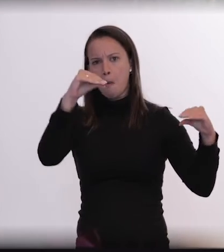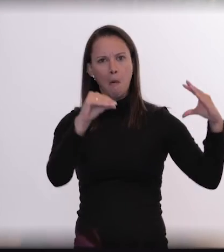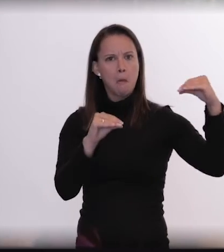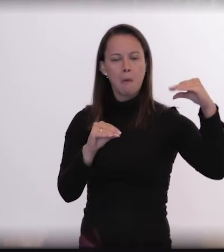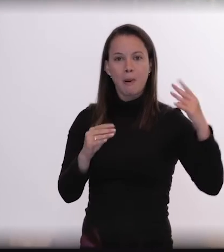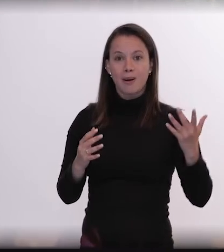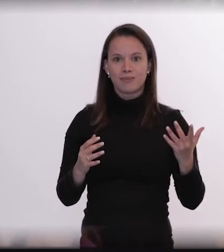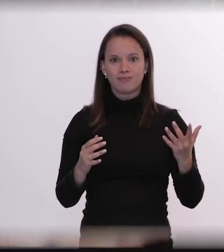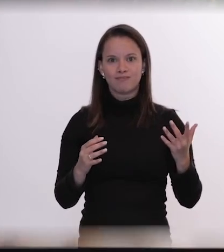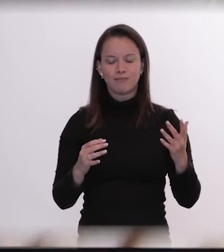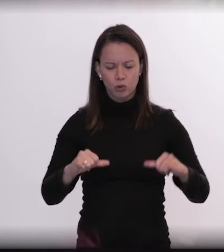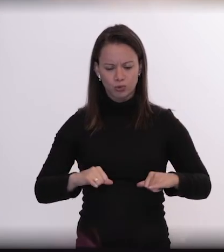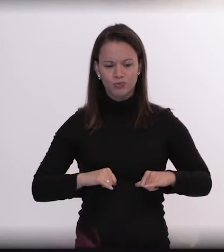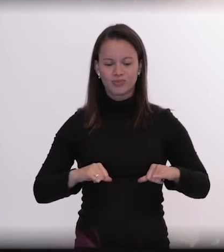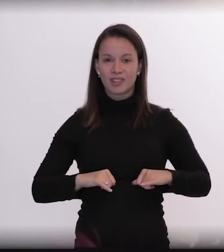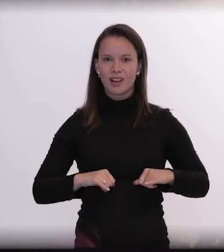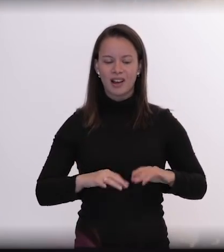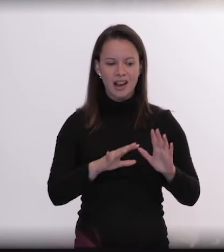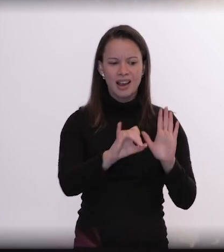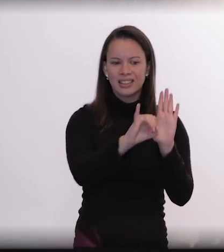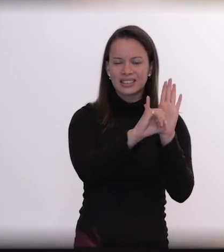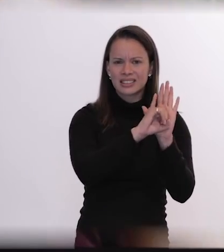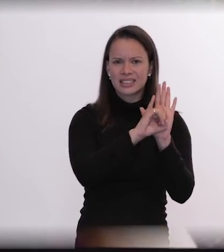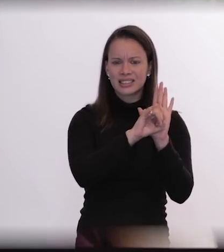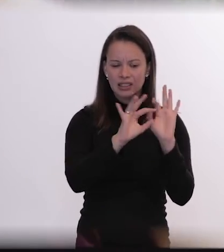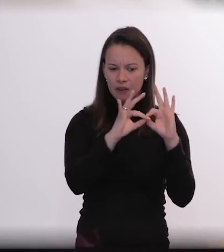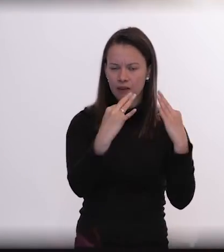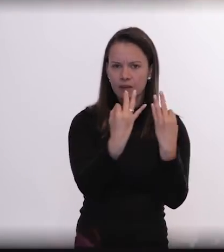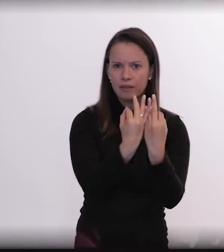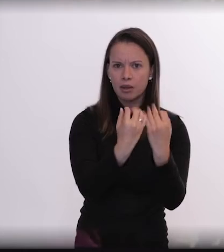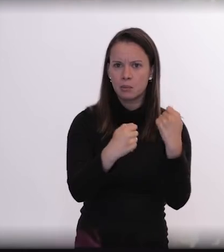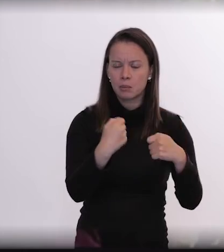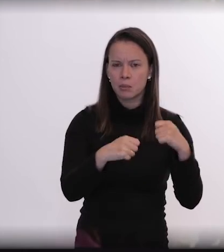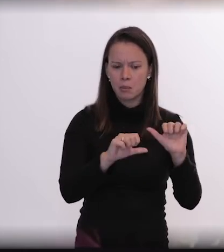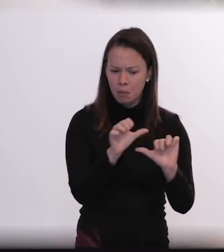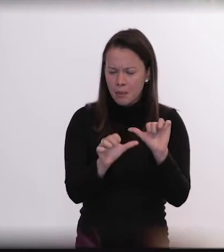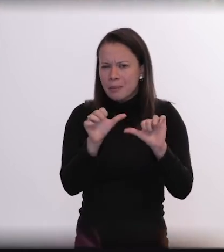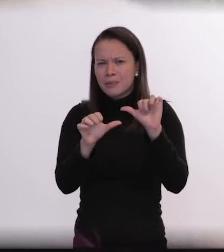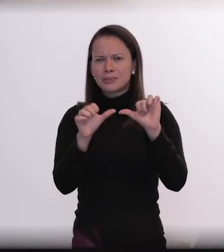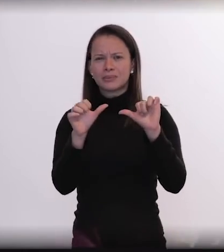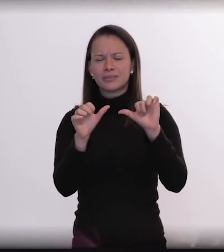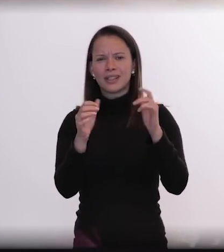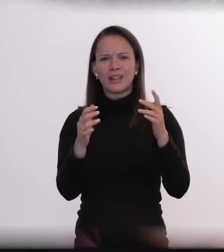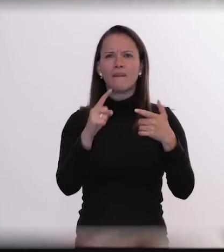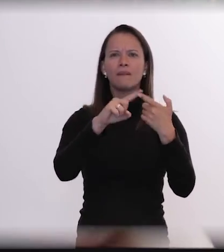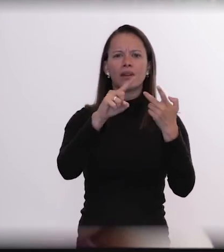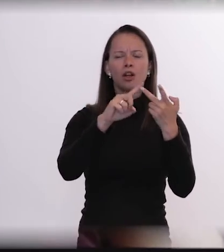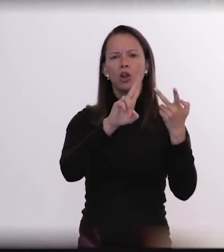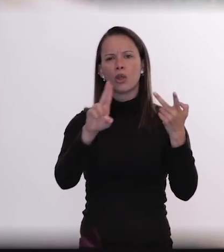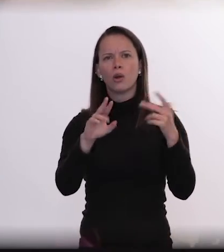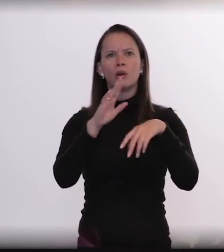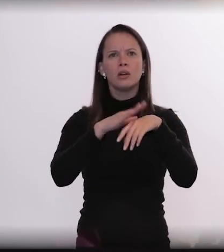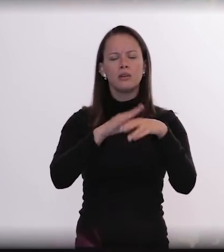deixam de ser aquilo que elas sempre foram aquela pessoa que é que tem esse nome que faz aquilo que se